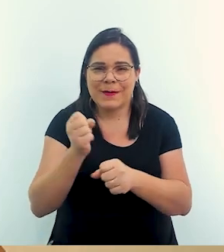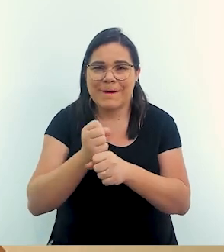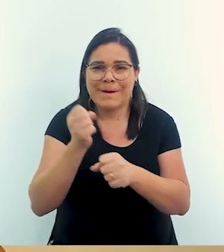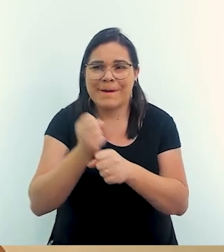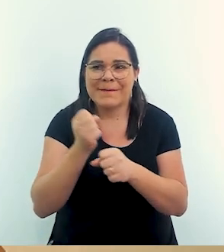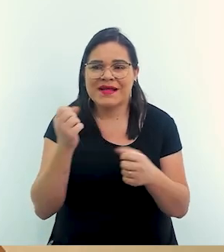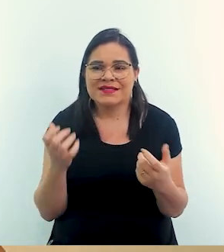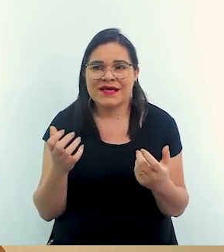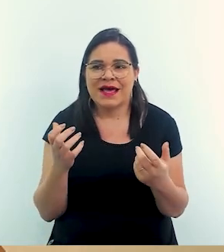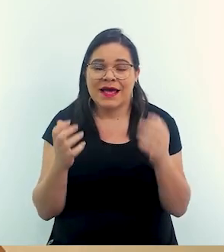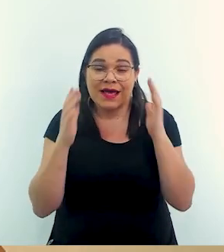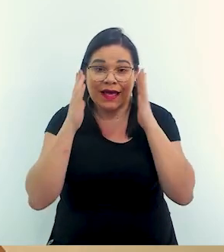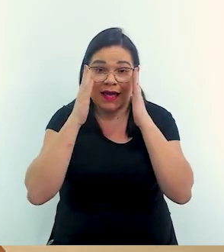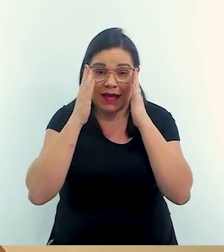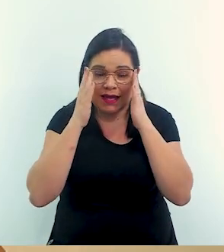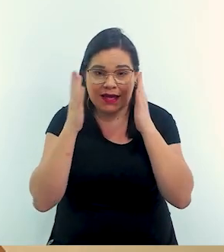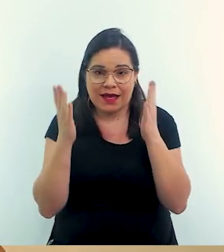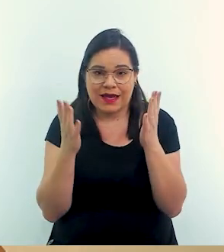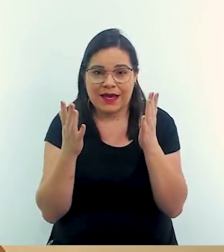elas não,